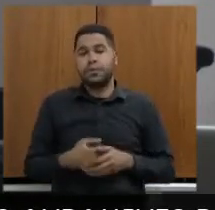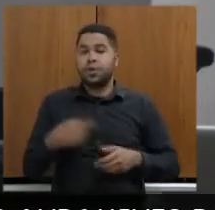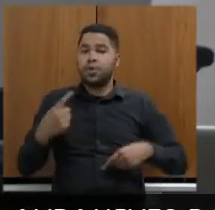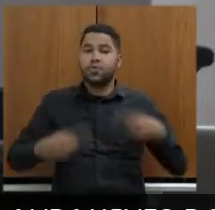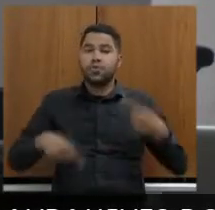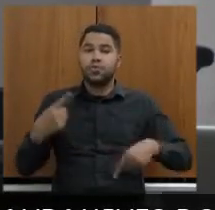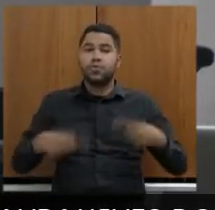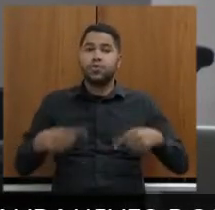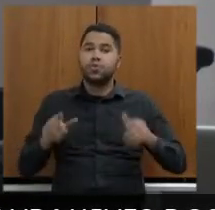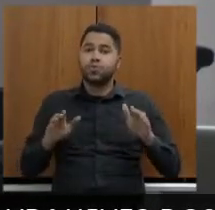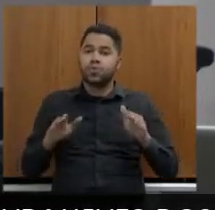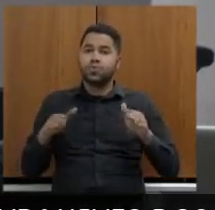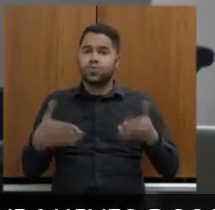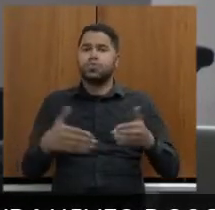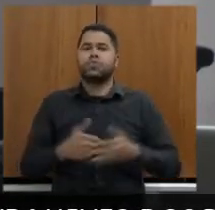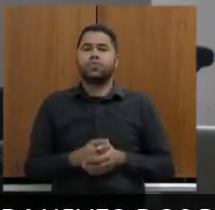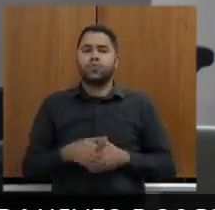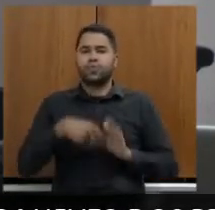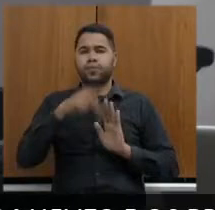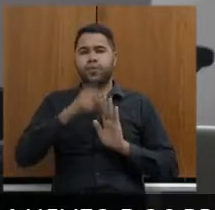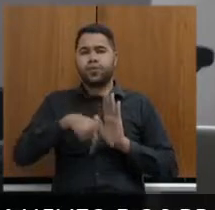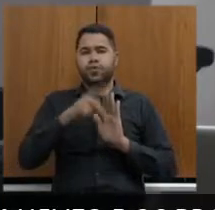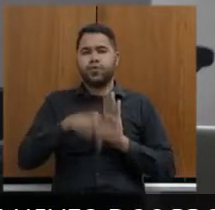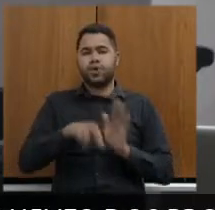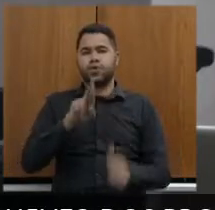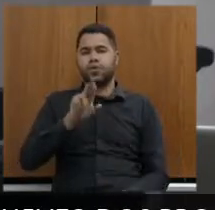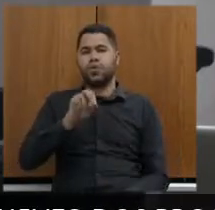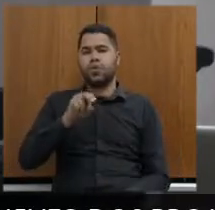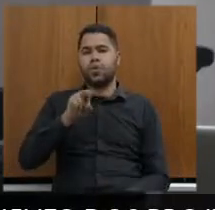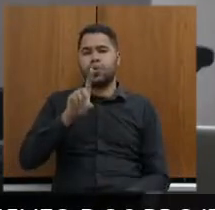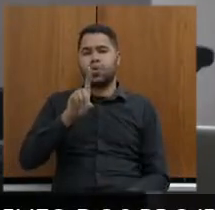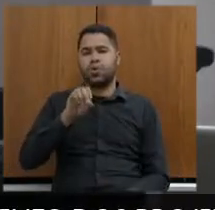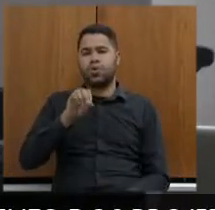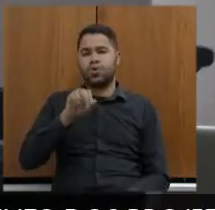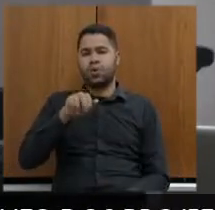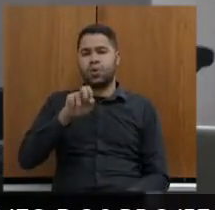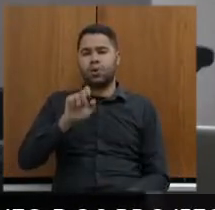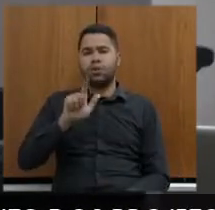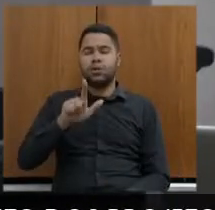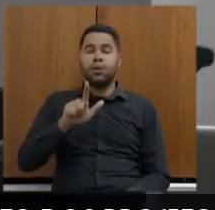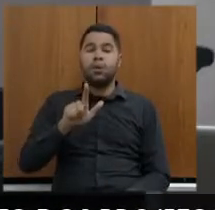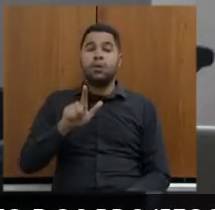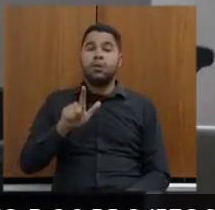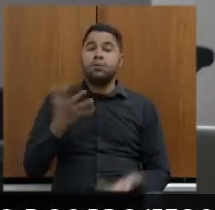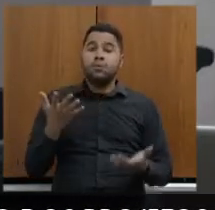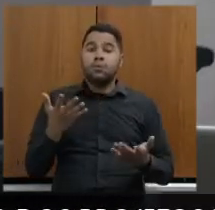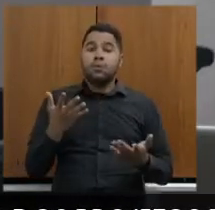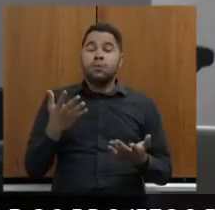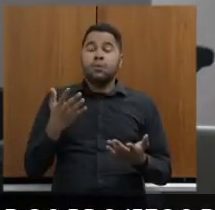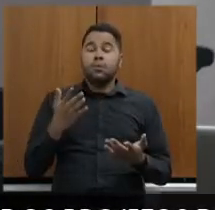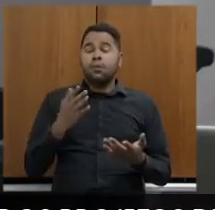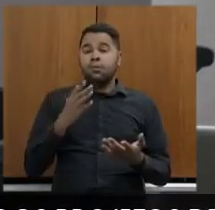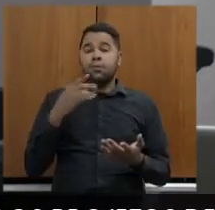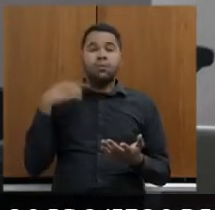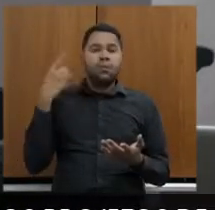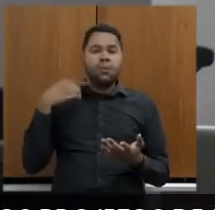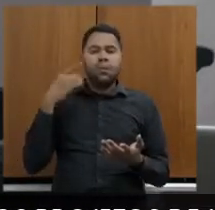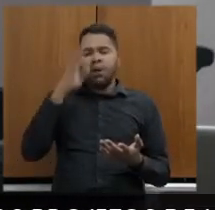especificamente o projeto do Rodona e do Metropolitano porque a Defensoria Pública por meio da